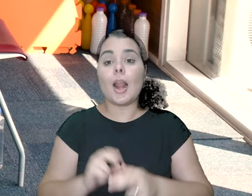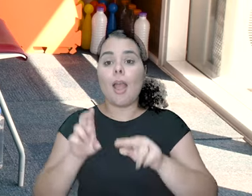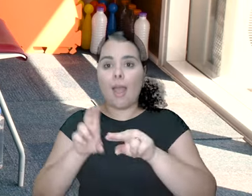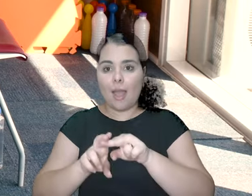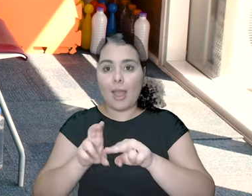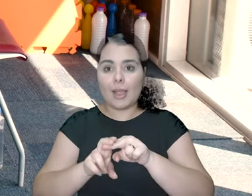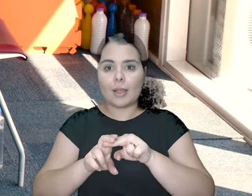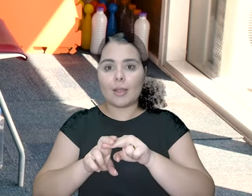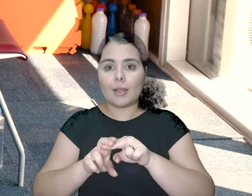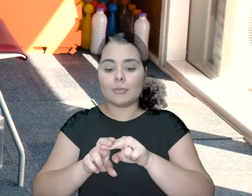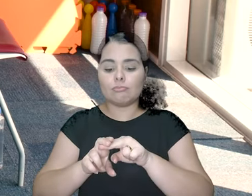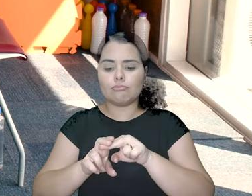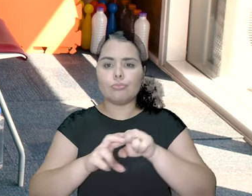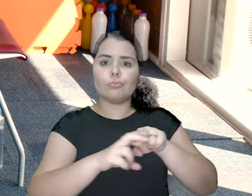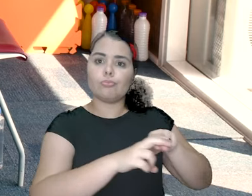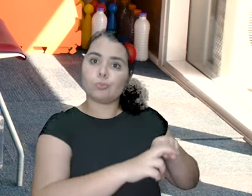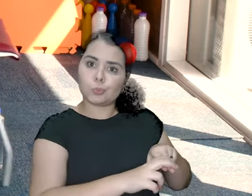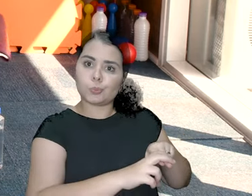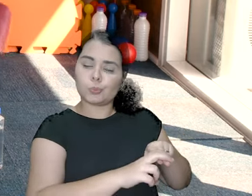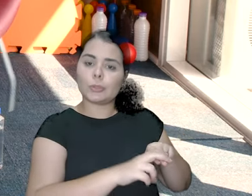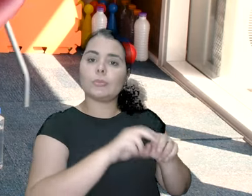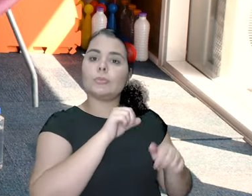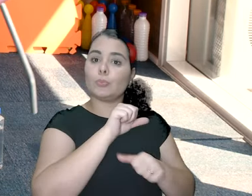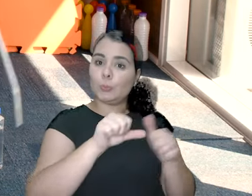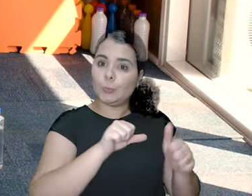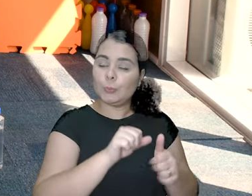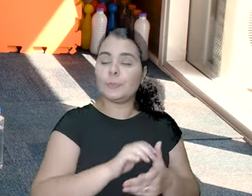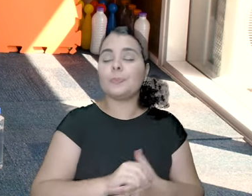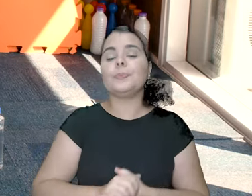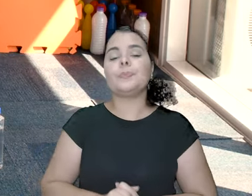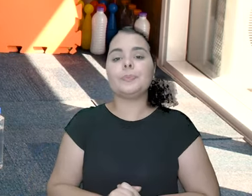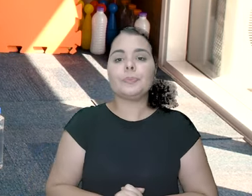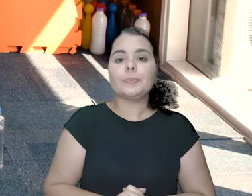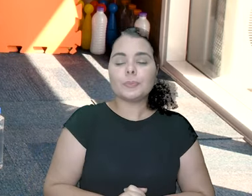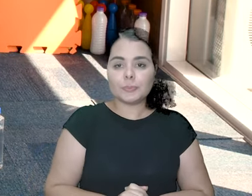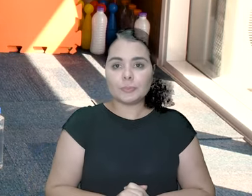Aê! Vira a cadeira para o outro lado.